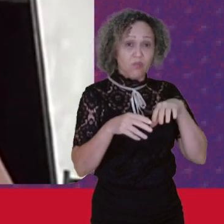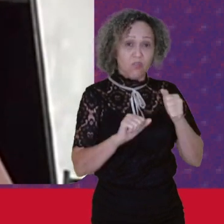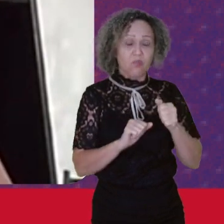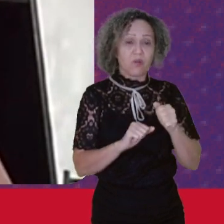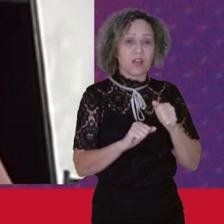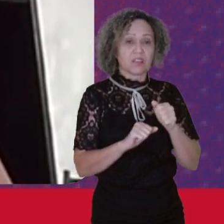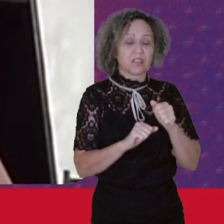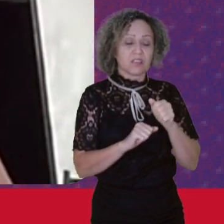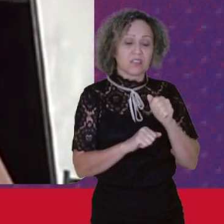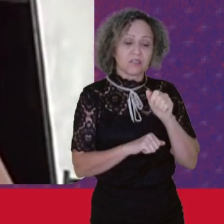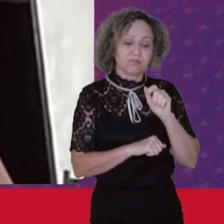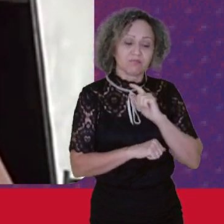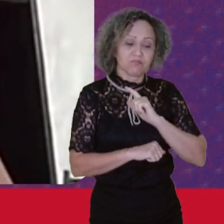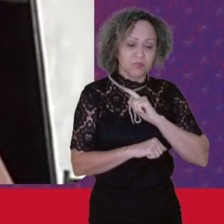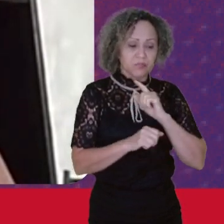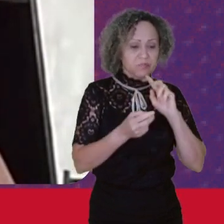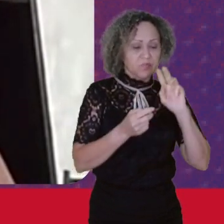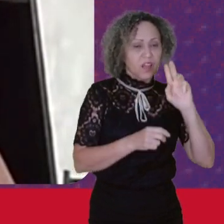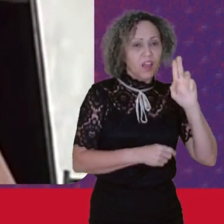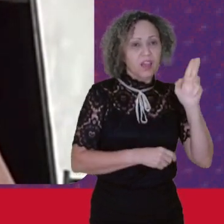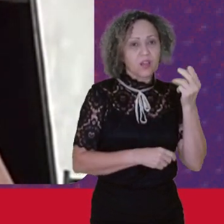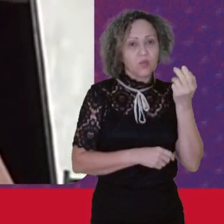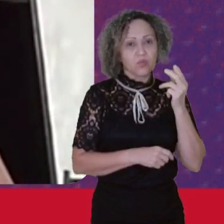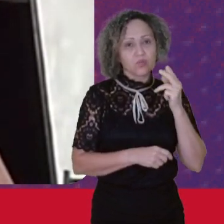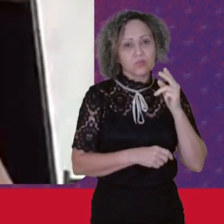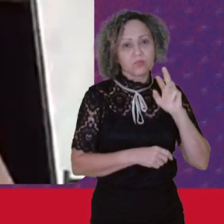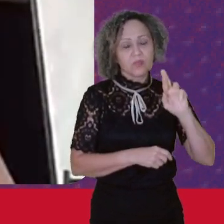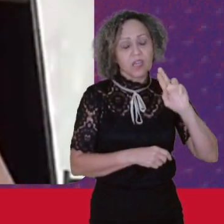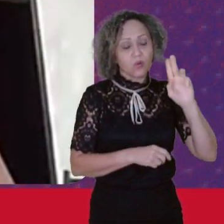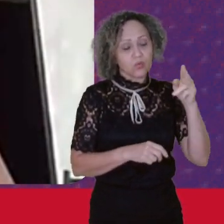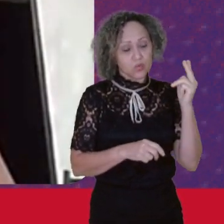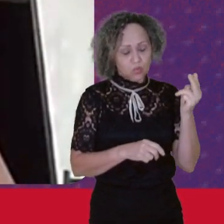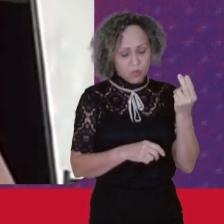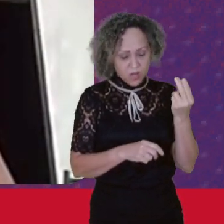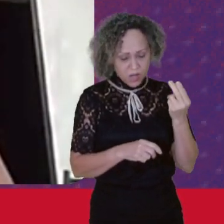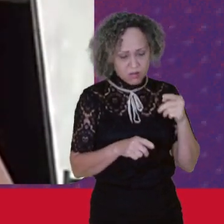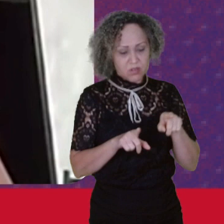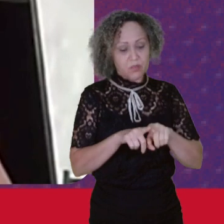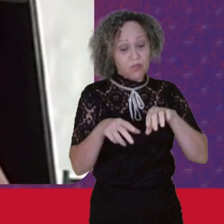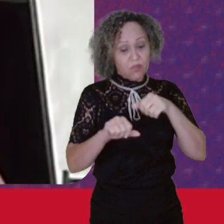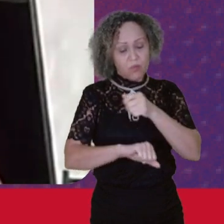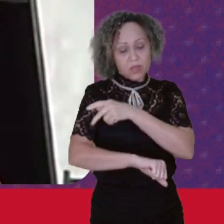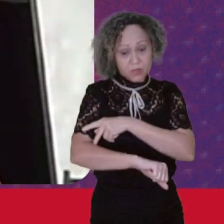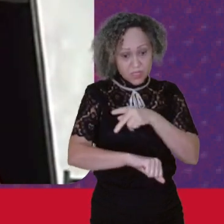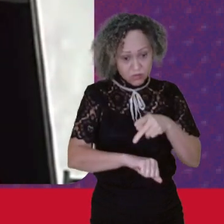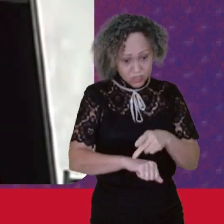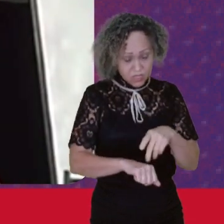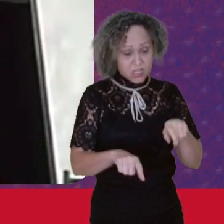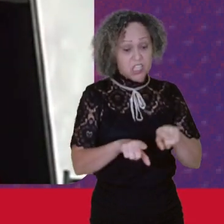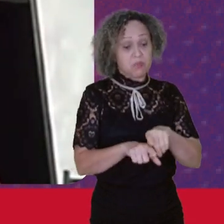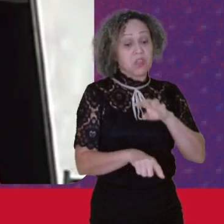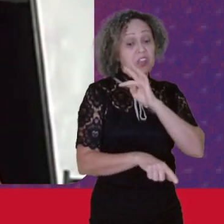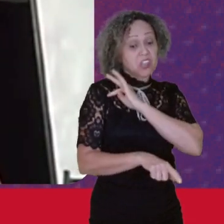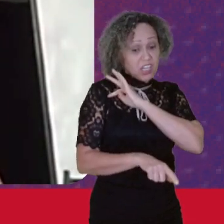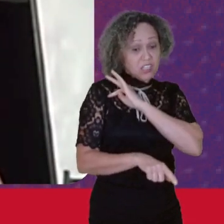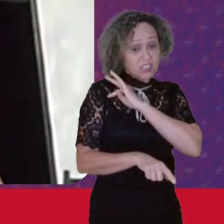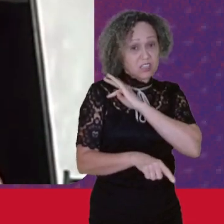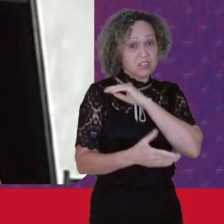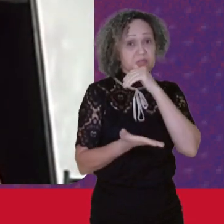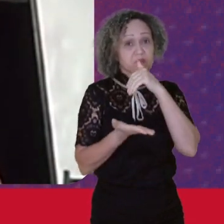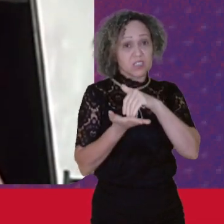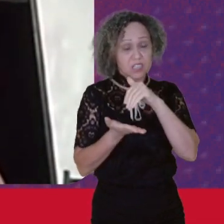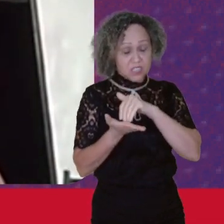sou formada também Em pedagogia E tecnóloga em secretariado Assim, na